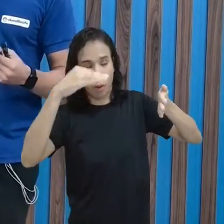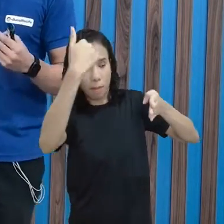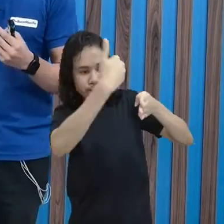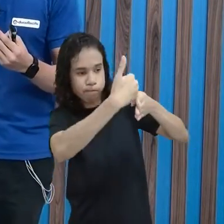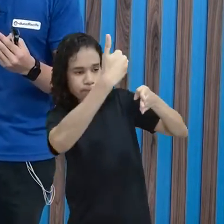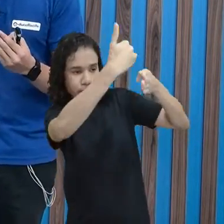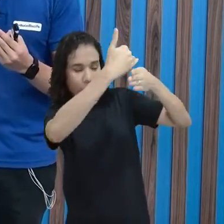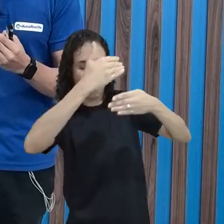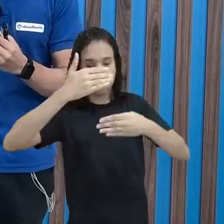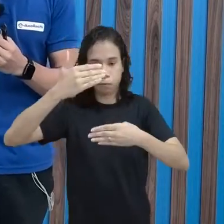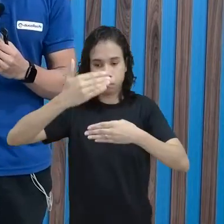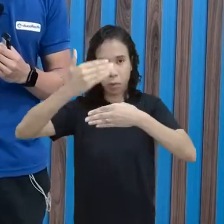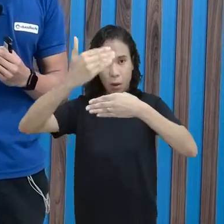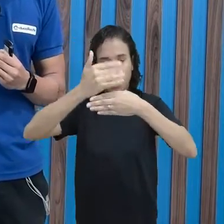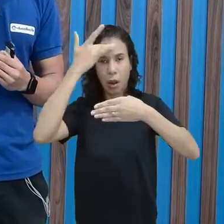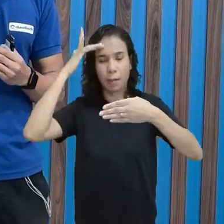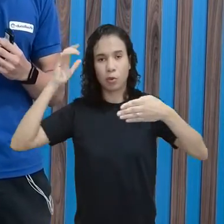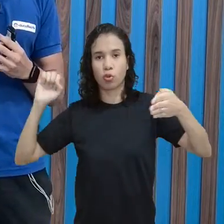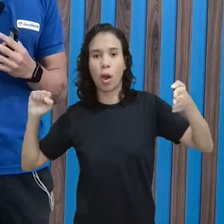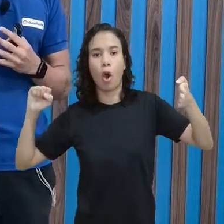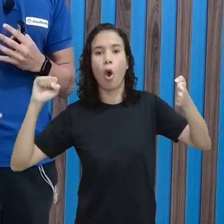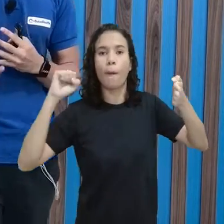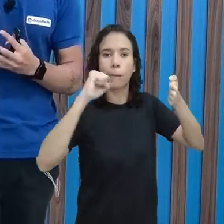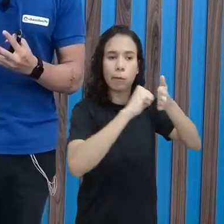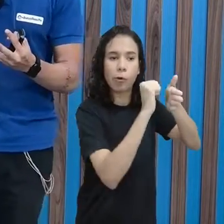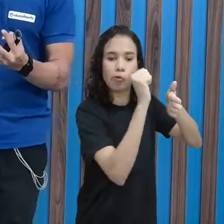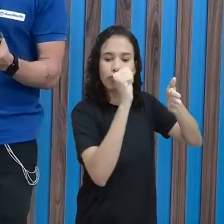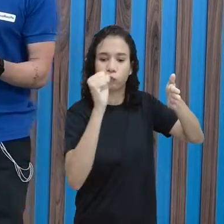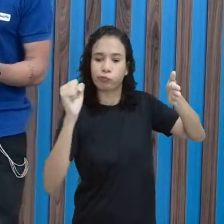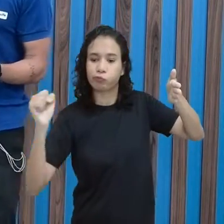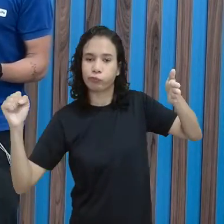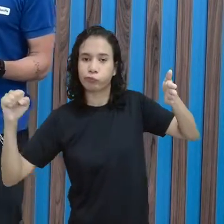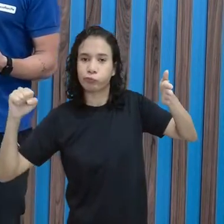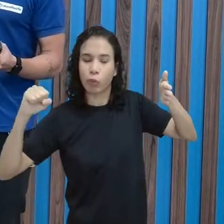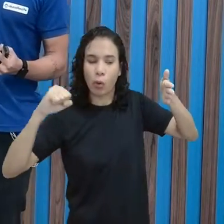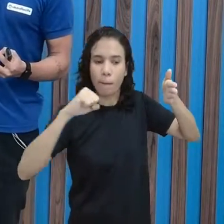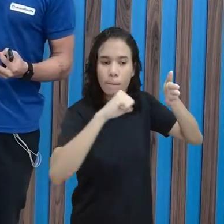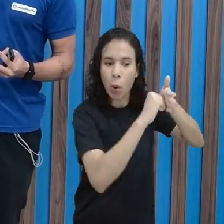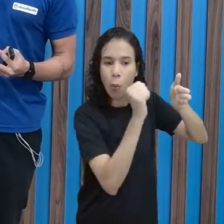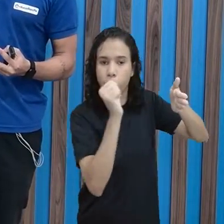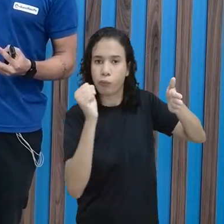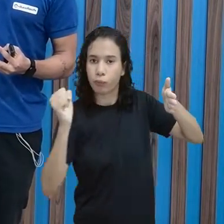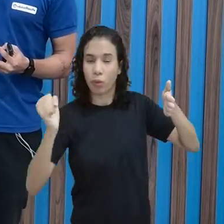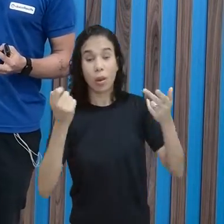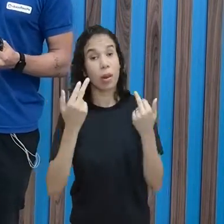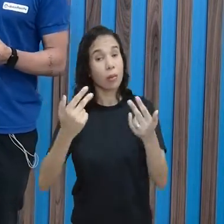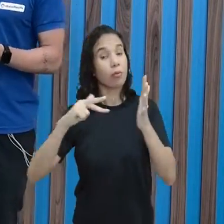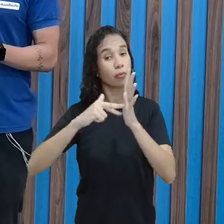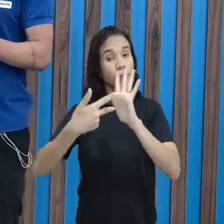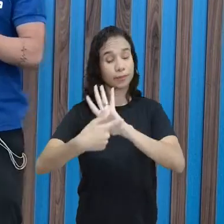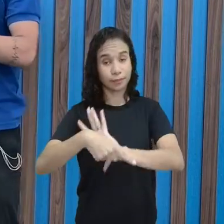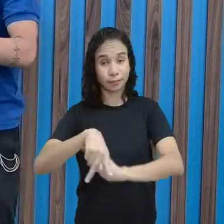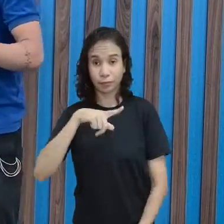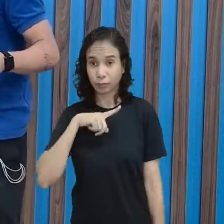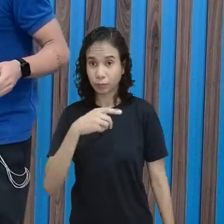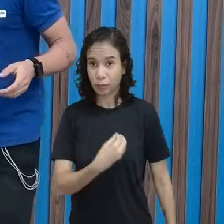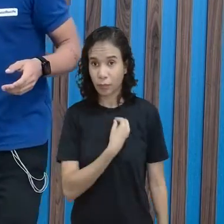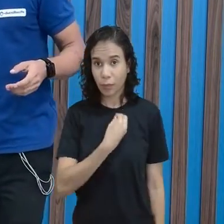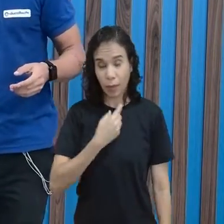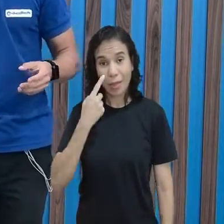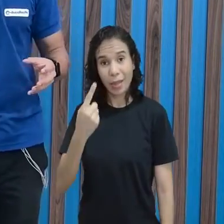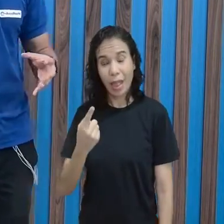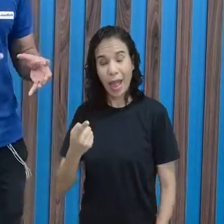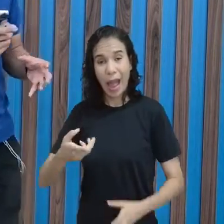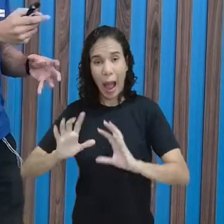pra rebater um objeto e ele voltar. Com esse mesmo significado, né? Eu vou bater a